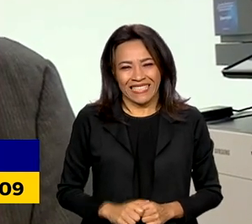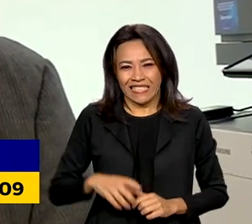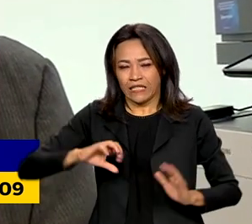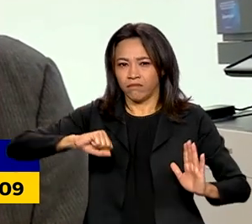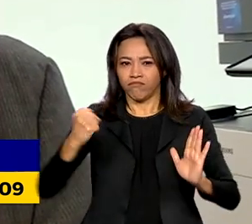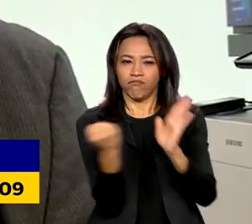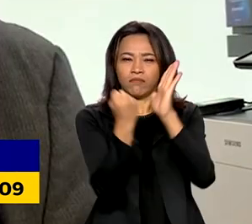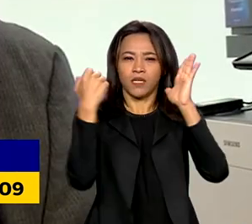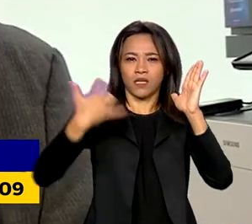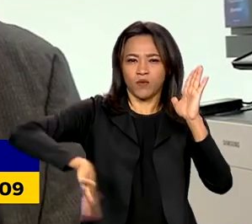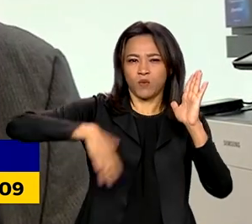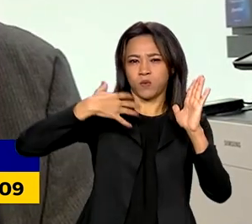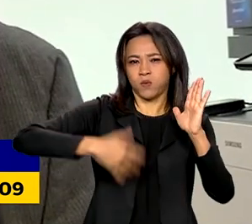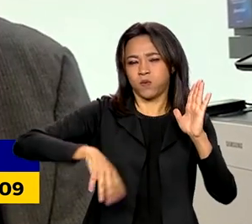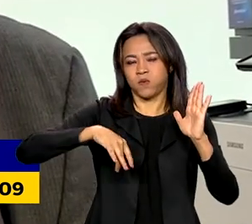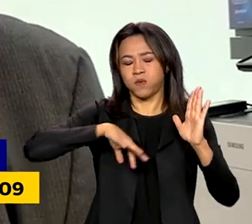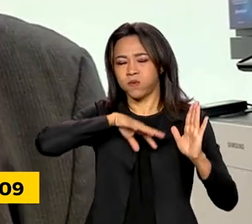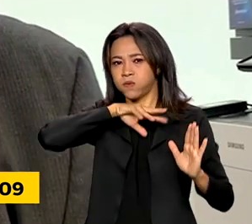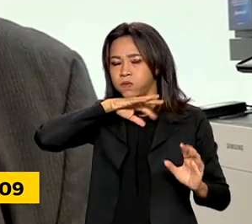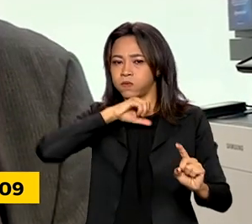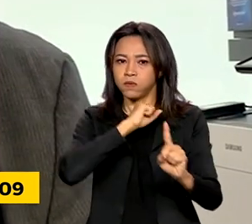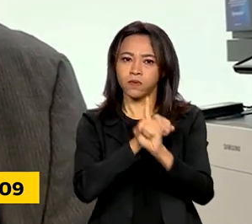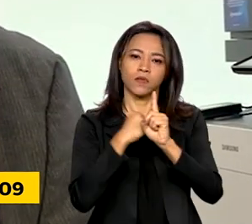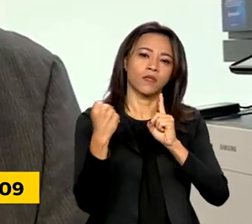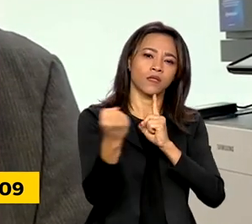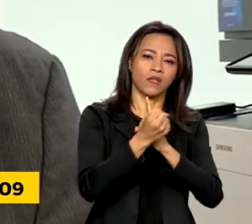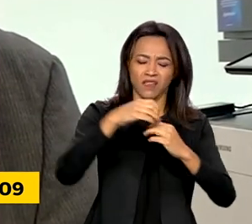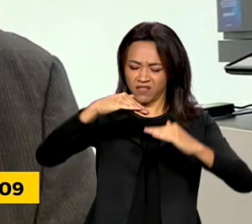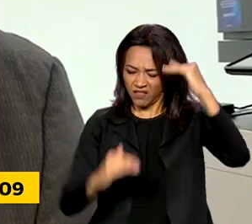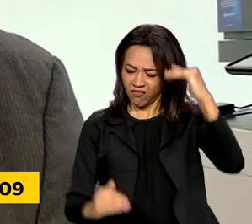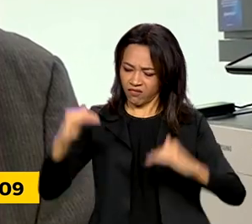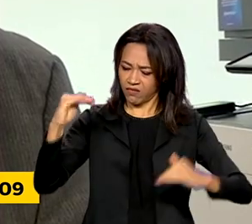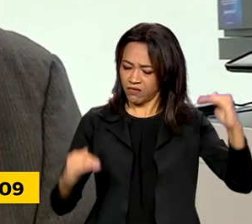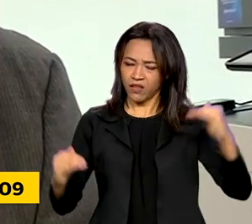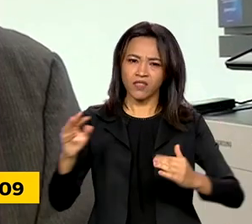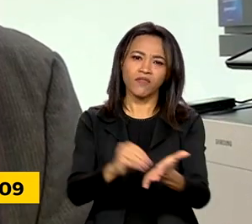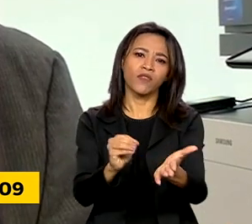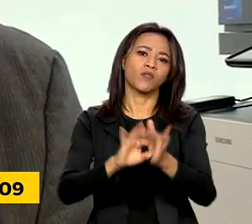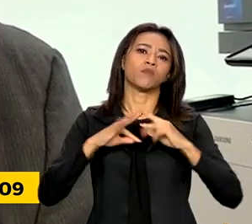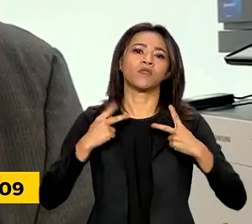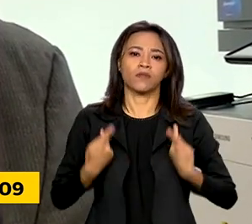nossa sociedade. O tanto de desigualdade e desumanidade ainda permanece entre nós. E assim ficou pronto. A